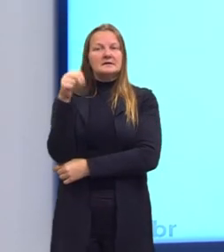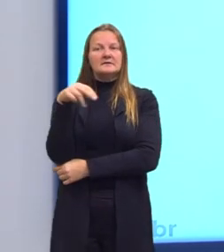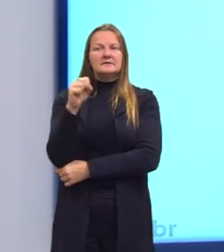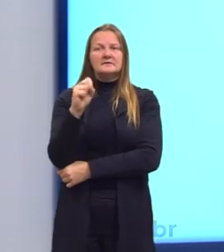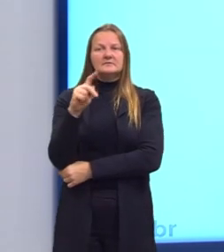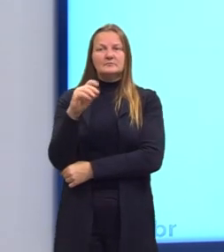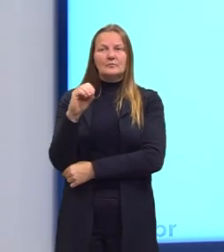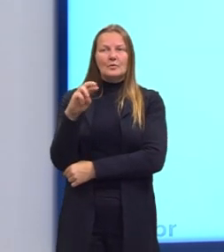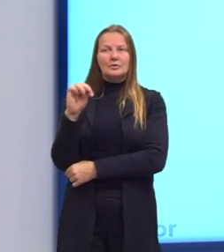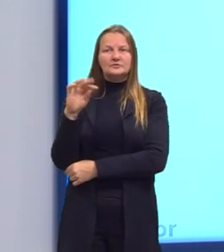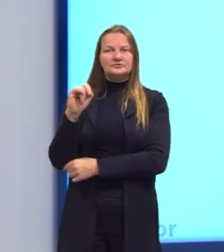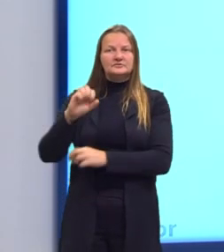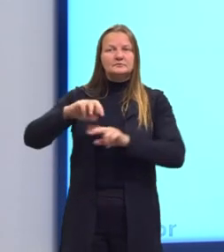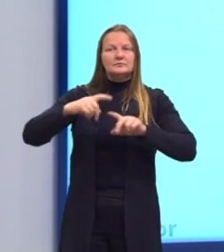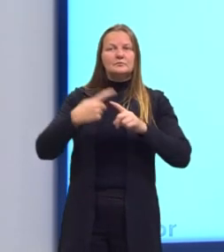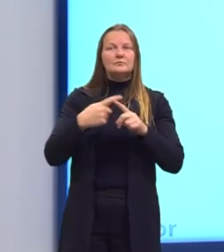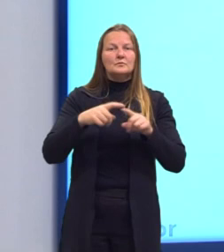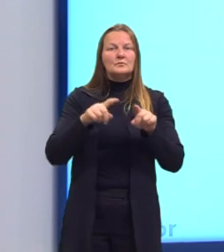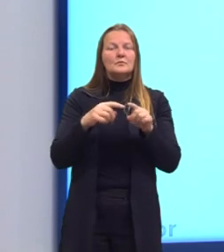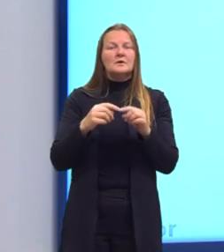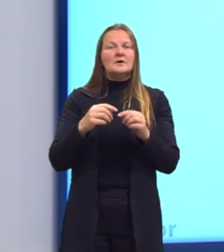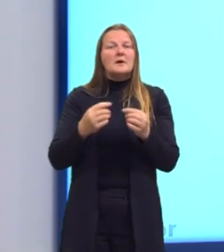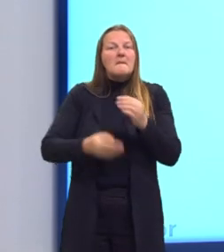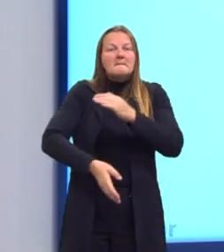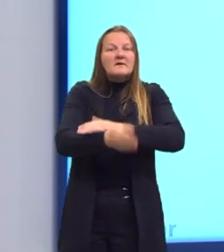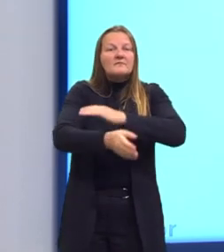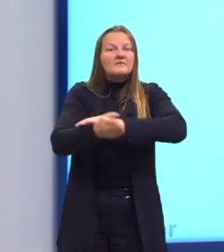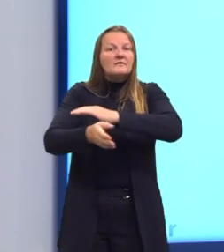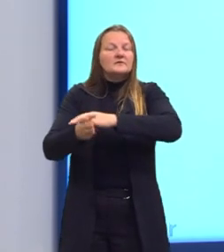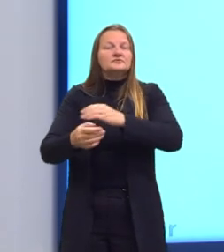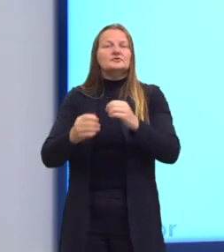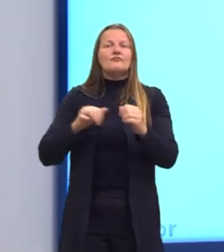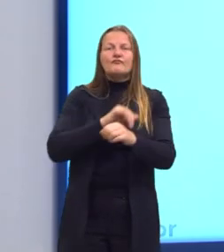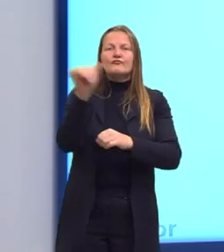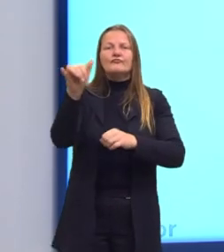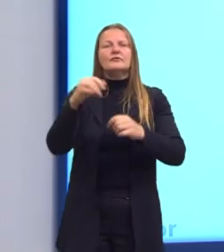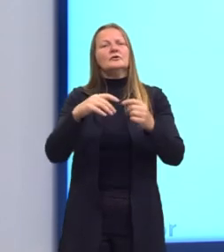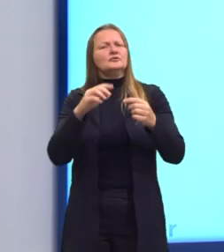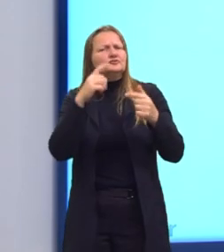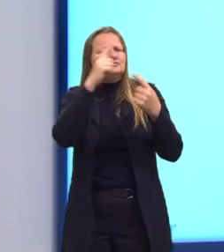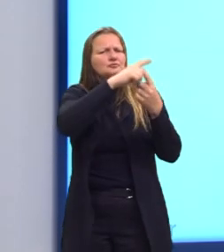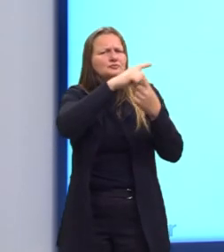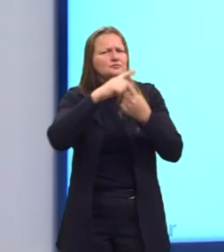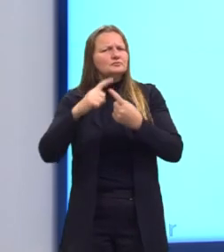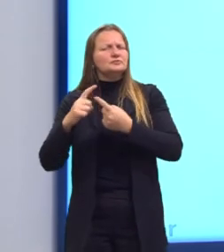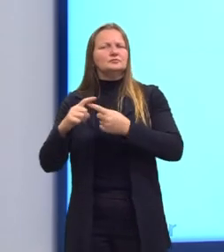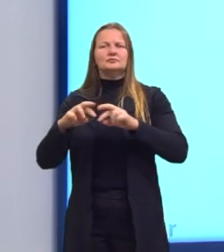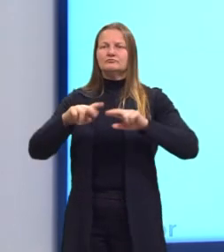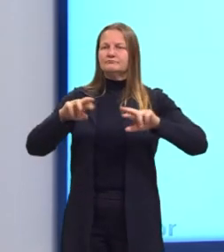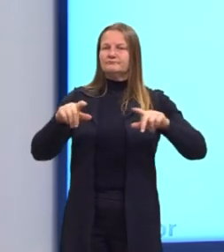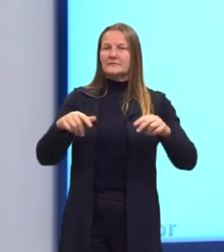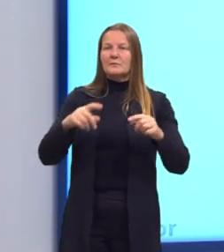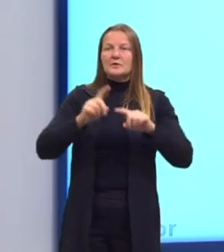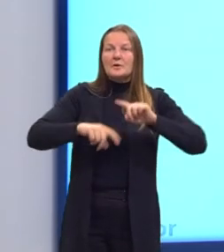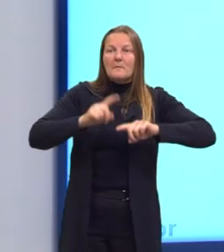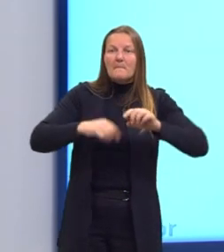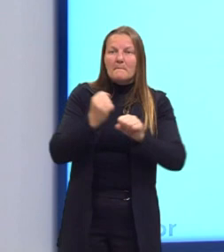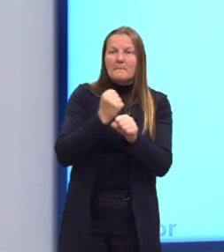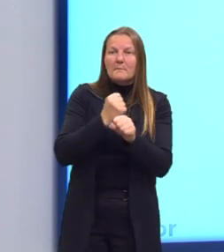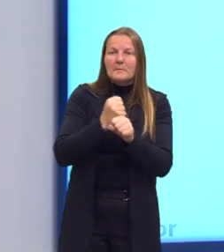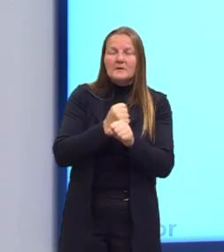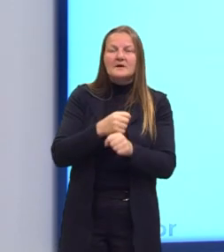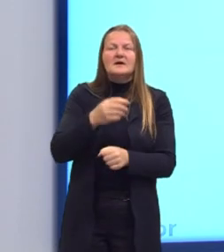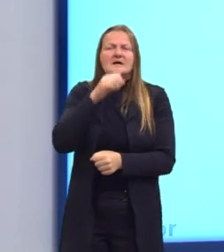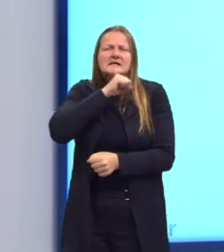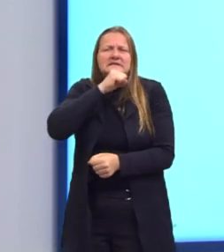Por que os transportes? Porque é preciso circular mercadorias. É um novo período pós-feudal. Eu lembro lá quando